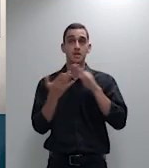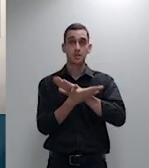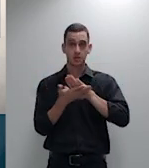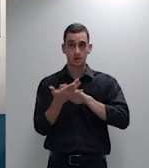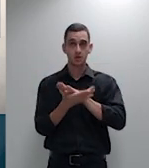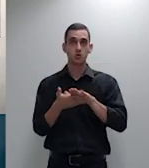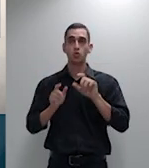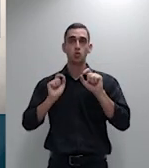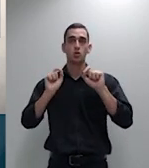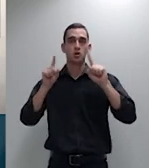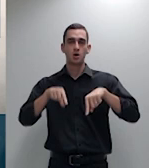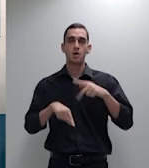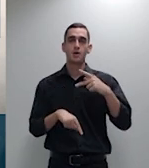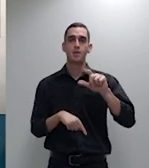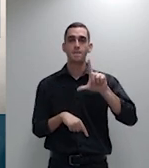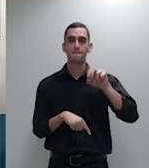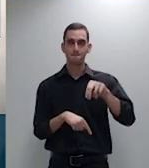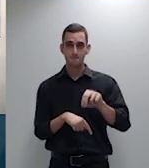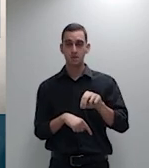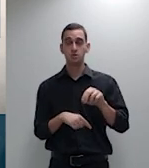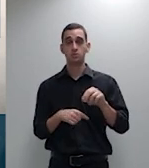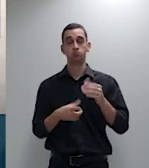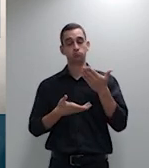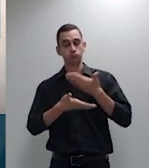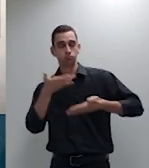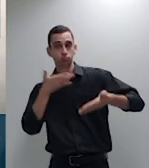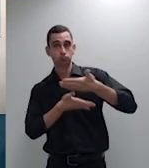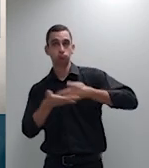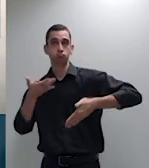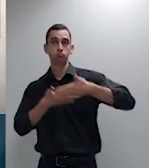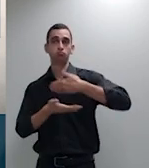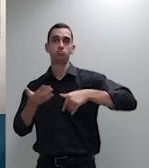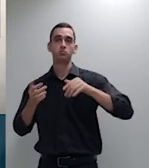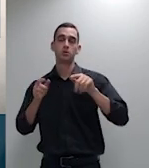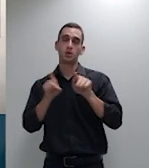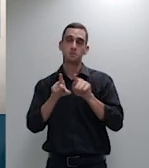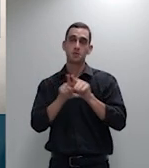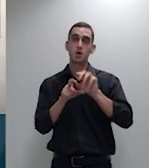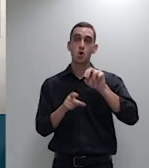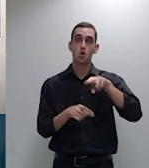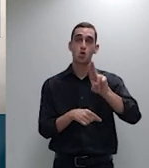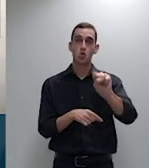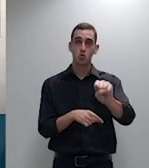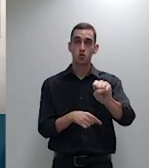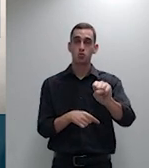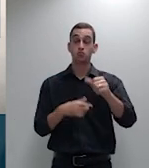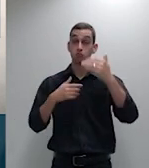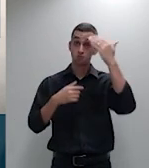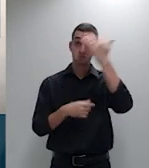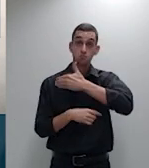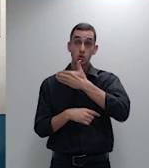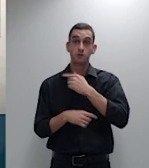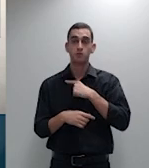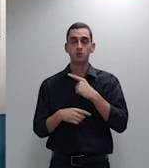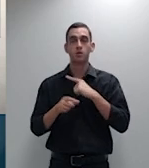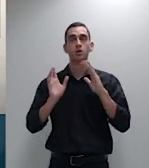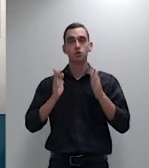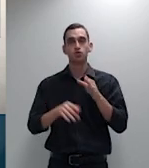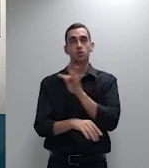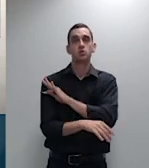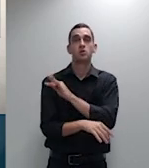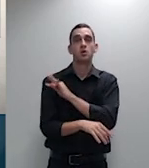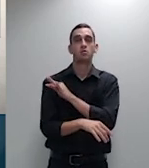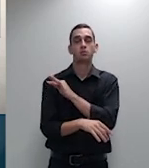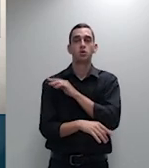a repartição equilibrada do ônus da prova com a operadora aprovando a nota técnica e o consumidor